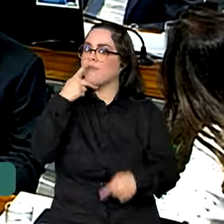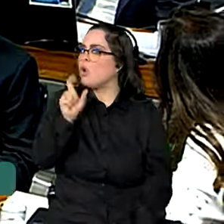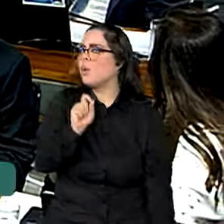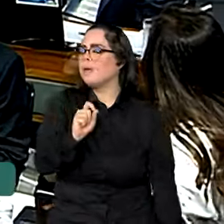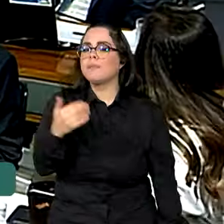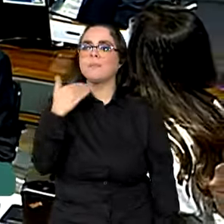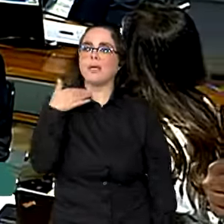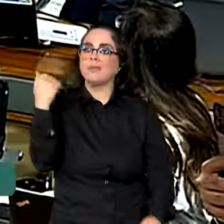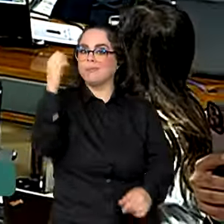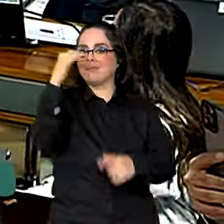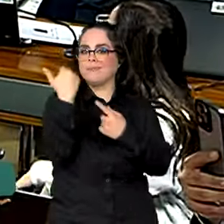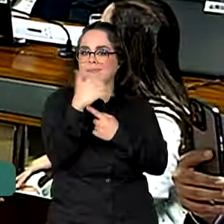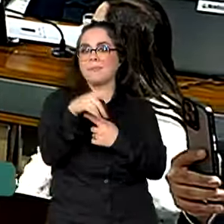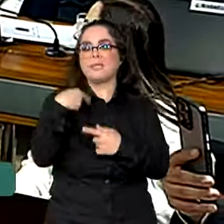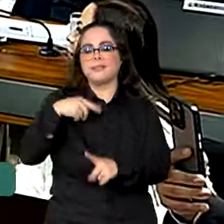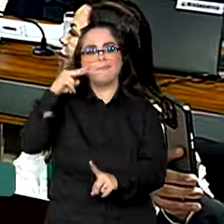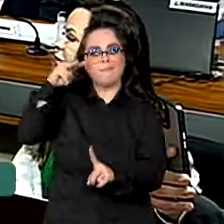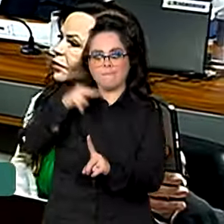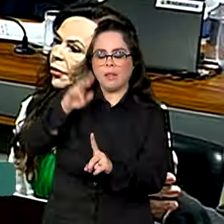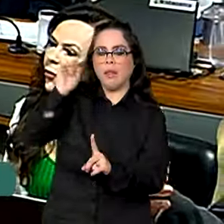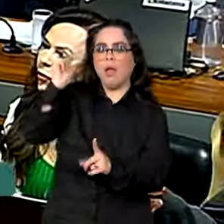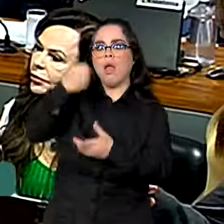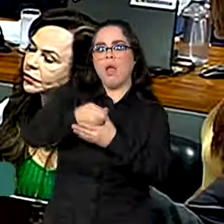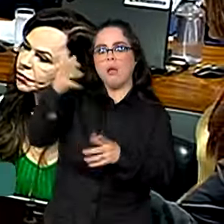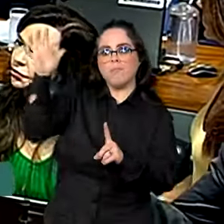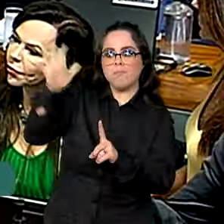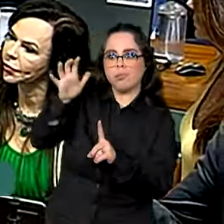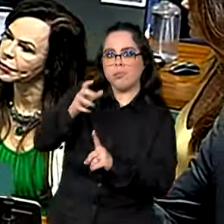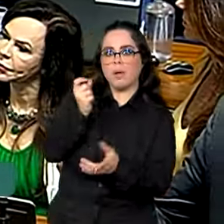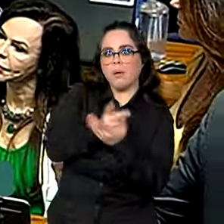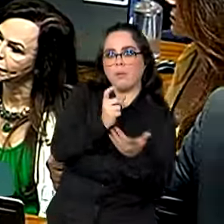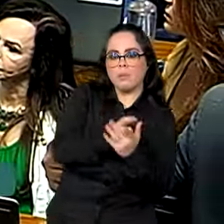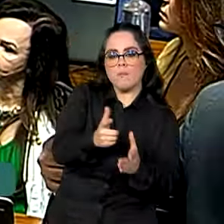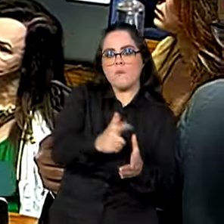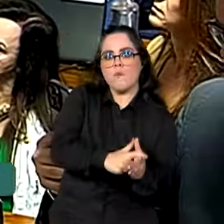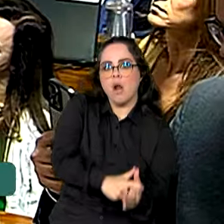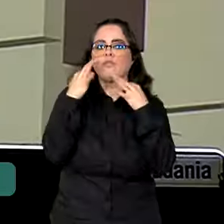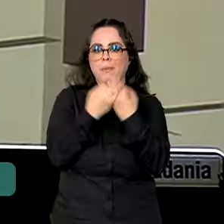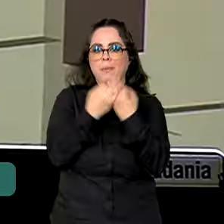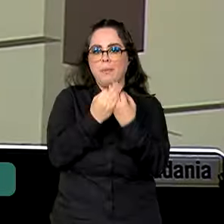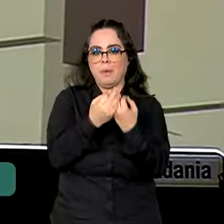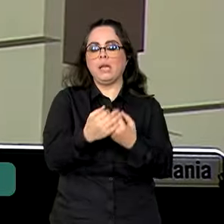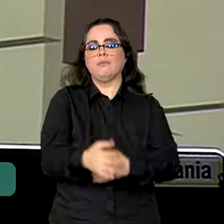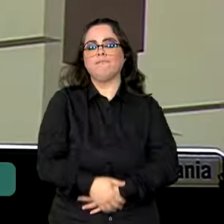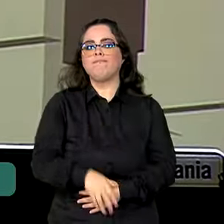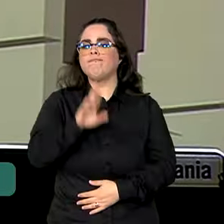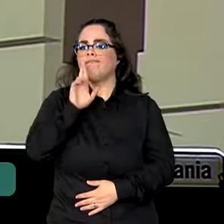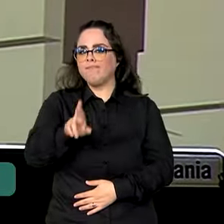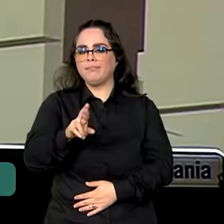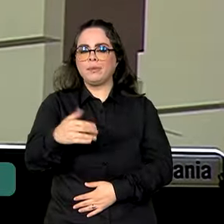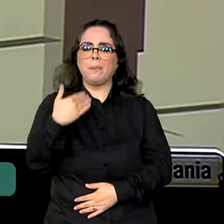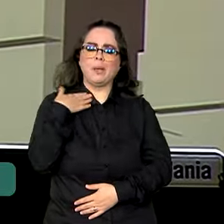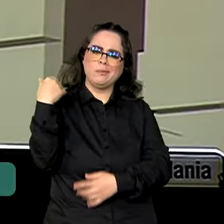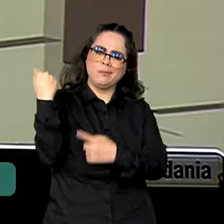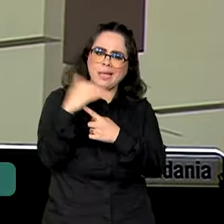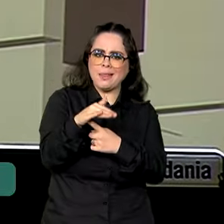Central é de estudar o impacto desse setor sobre o consumo e endividamento das famílias. O Banco Central não